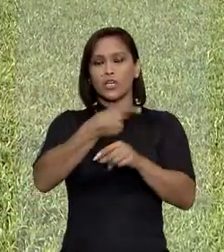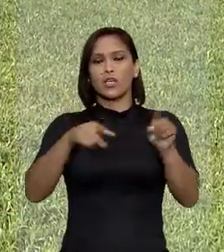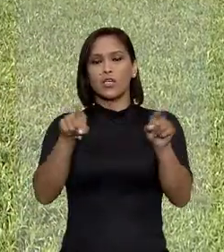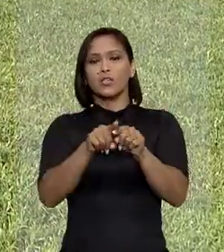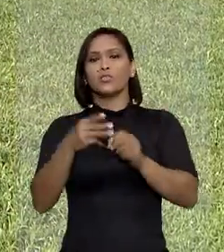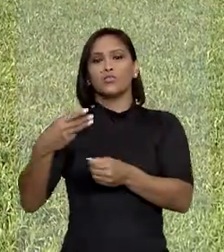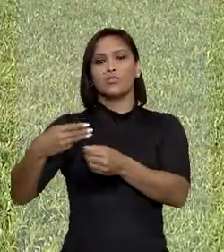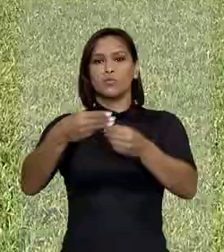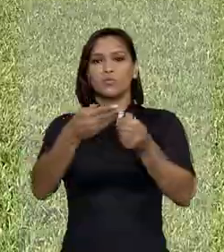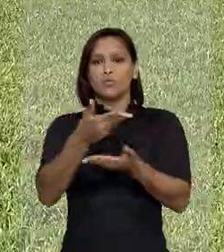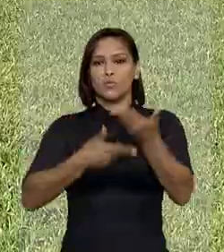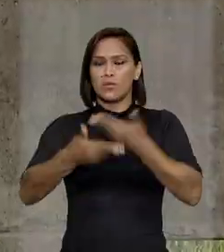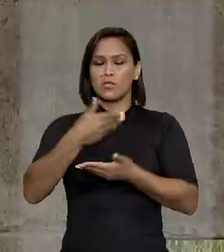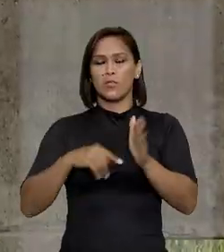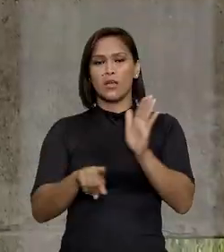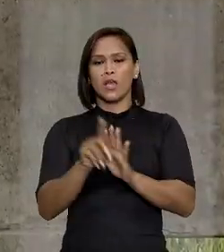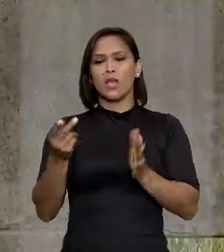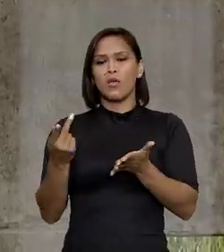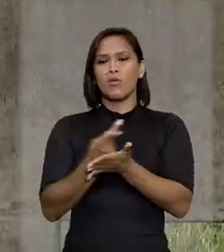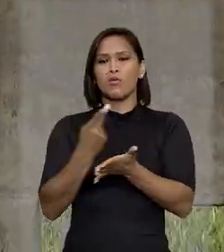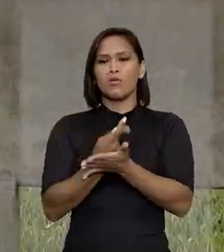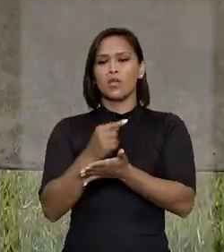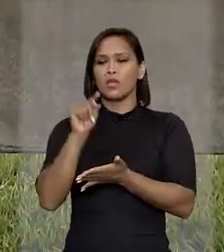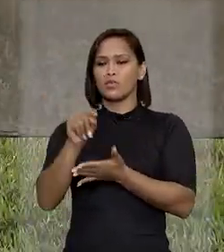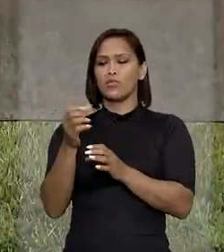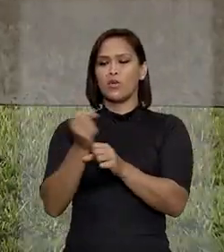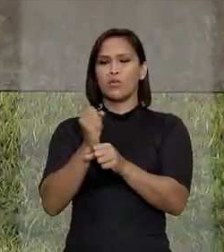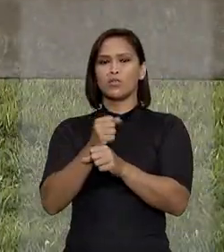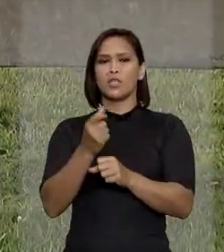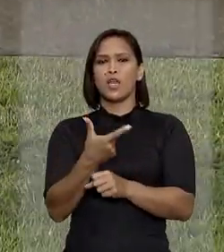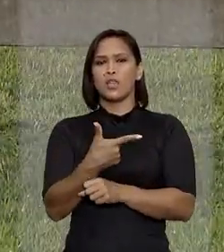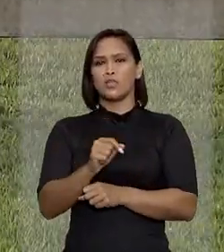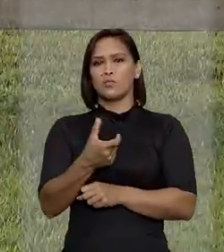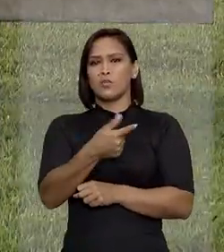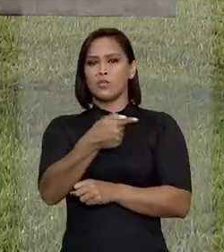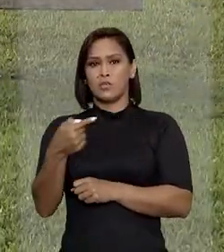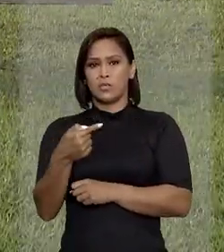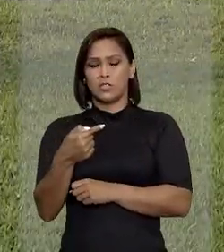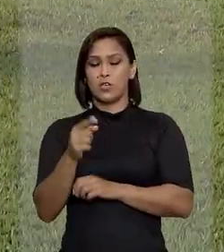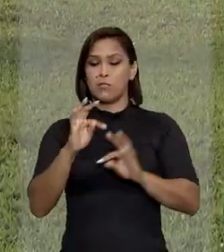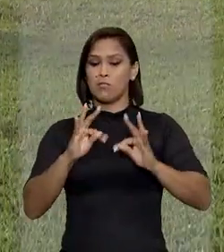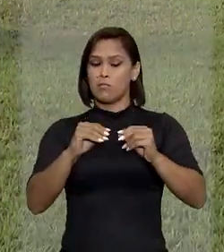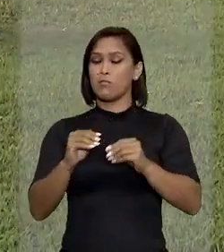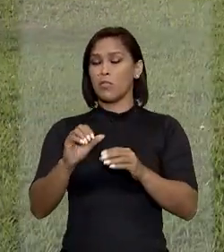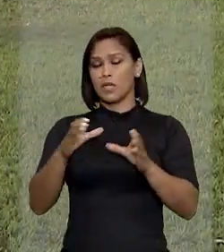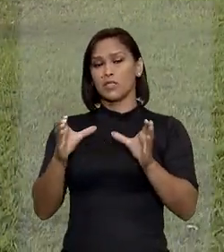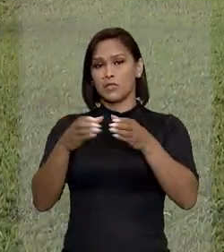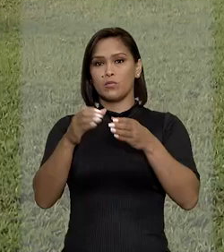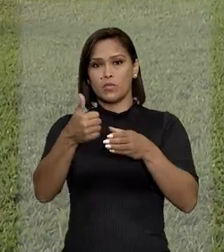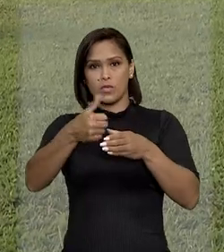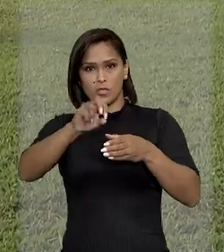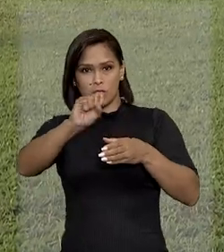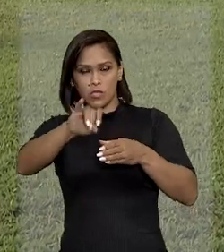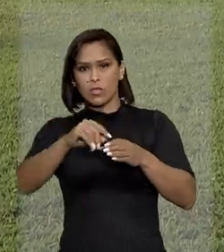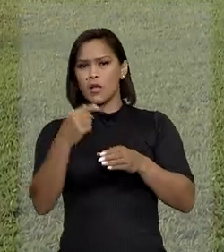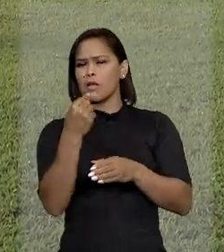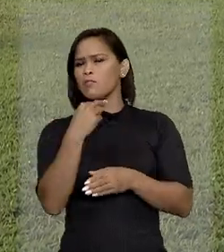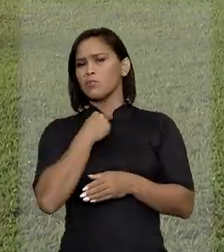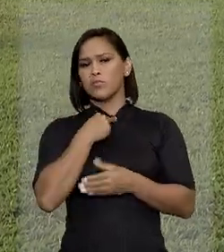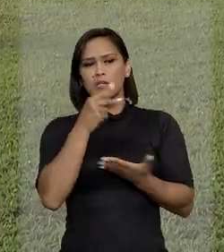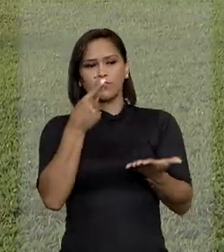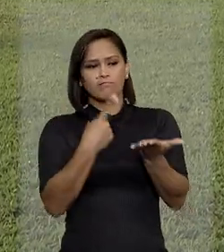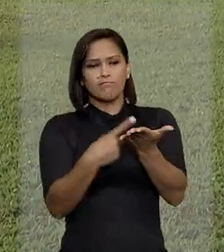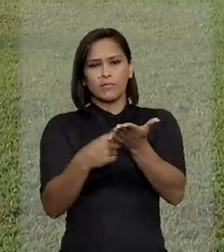Participação dos Municípios, em razão de um erro de contagem no censo de 2007. Para a turma, não é possível